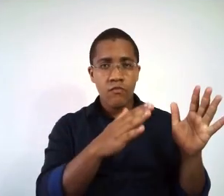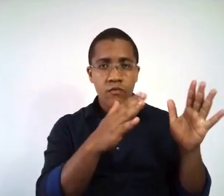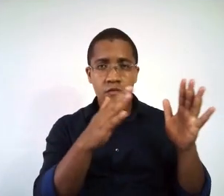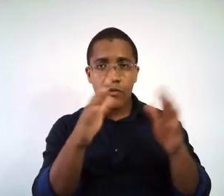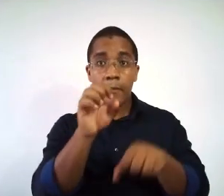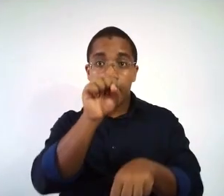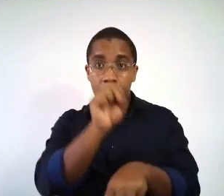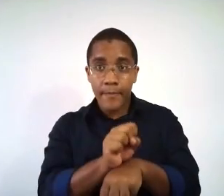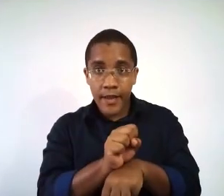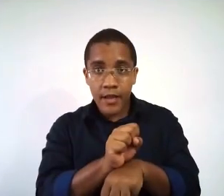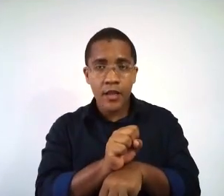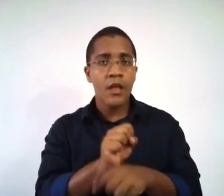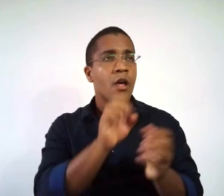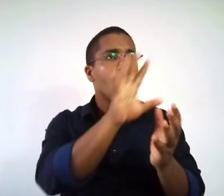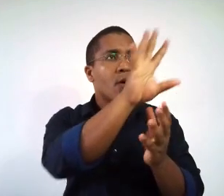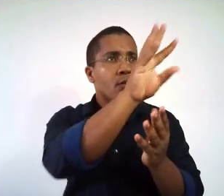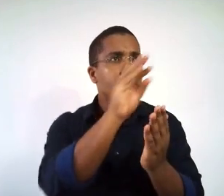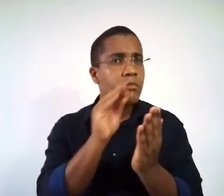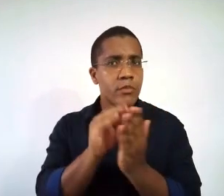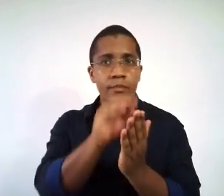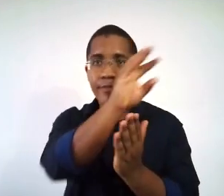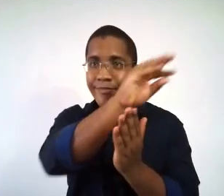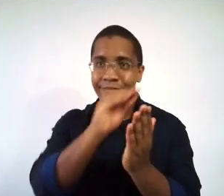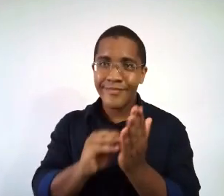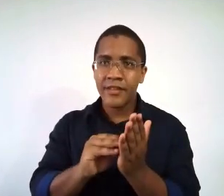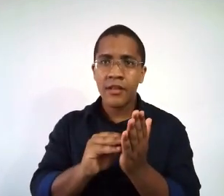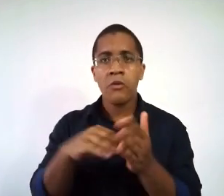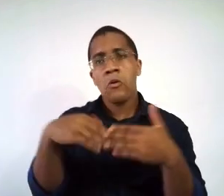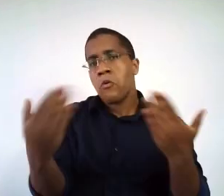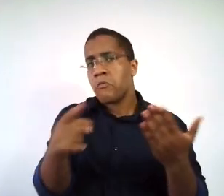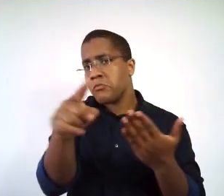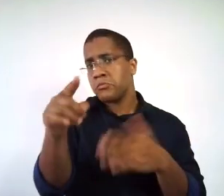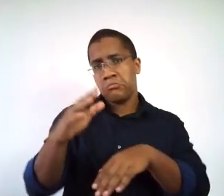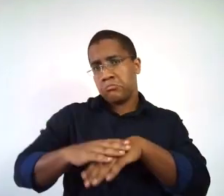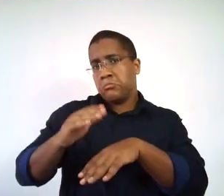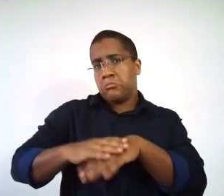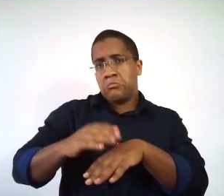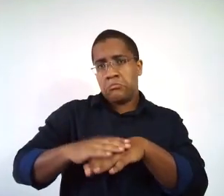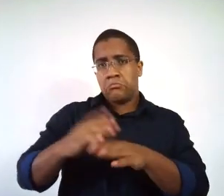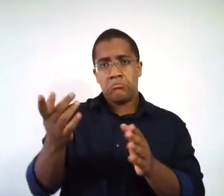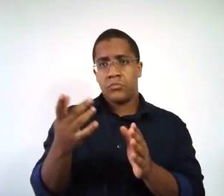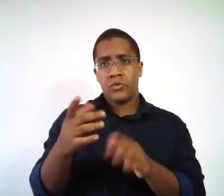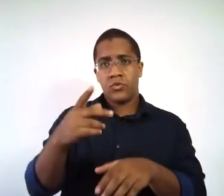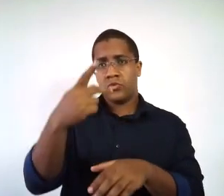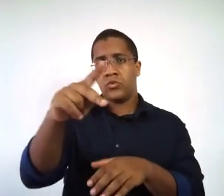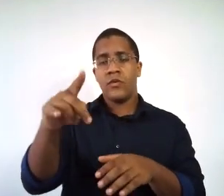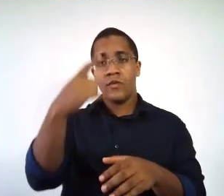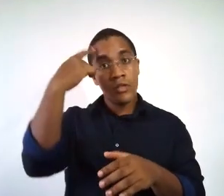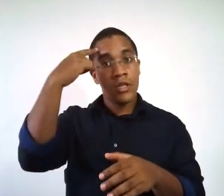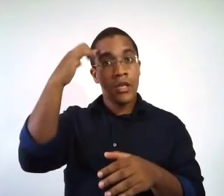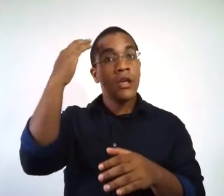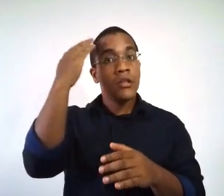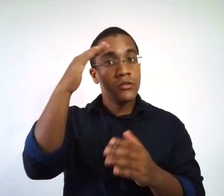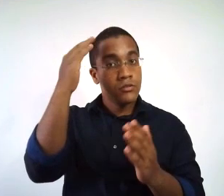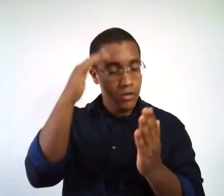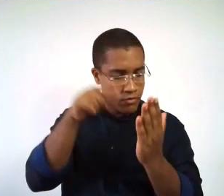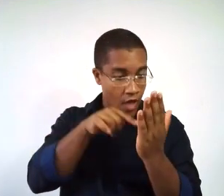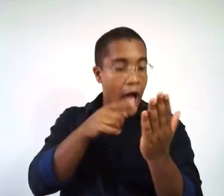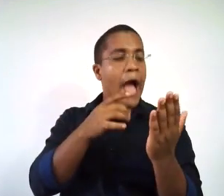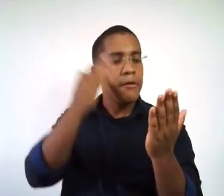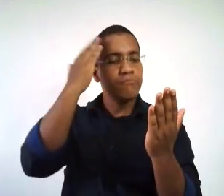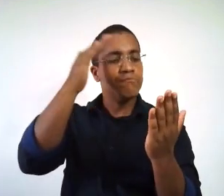nenhum, você depois pode pausar, copiar exatamente como está aí, ou copiar da forma que você possa entender